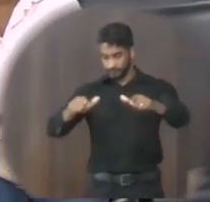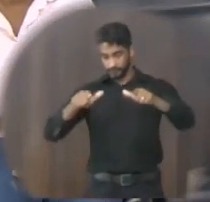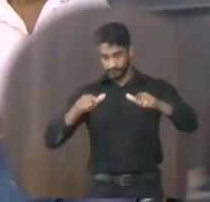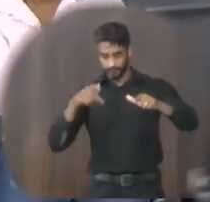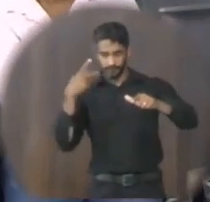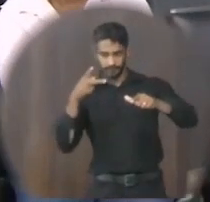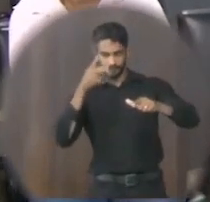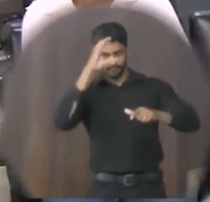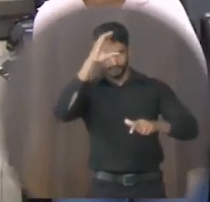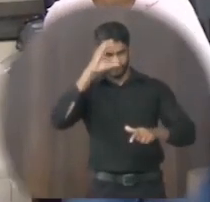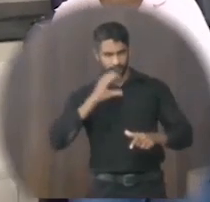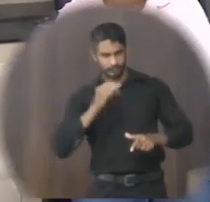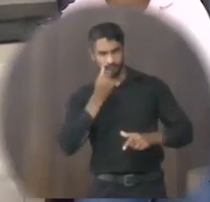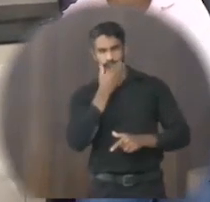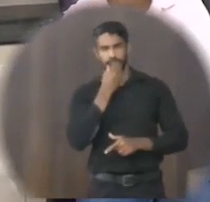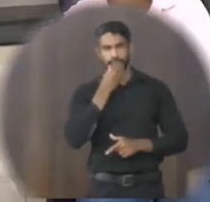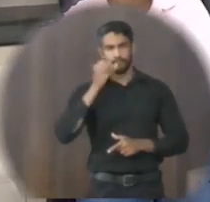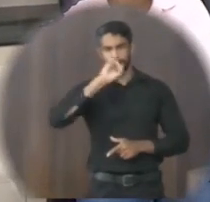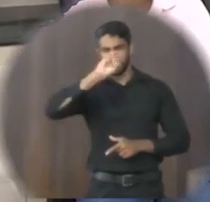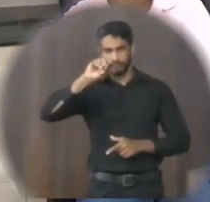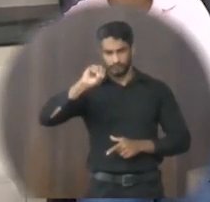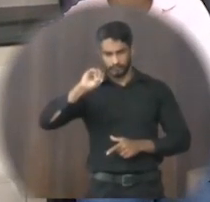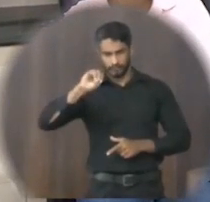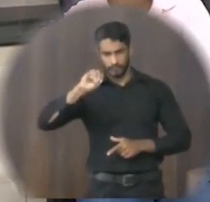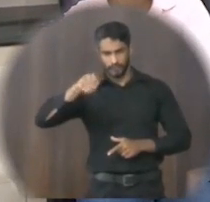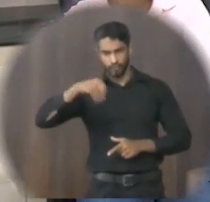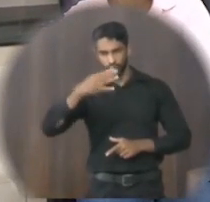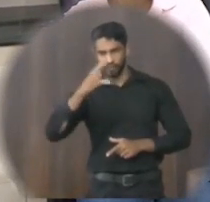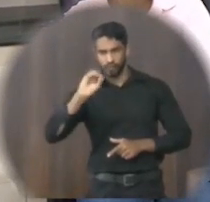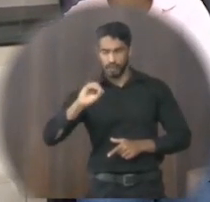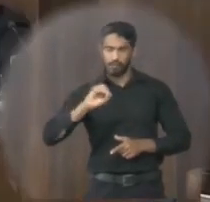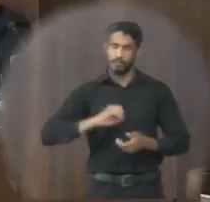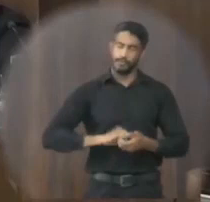cidadão honorário de Janaúba ao Sr. João Kennedy Braga.